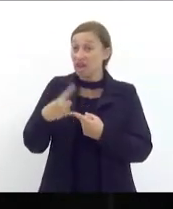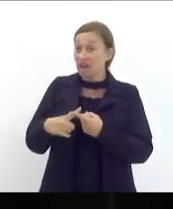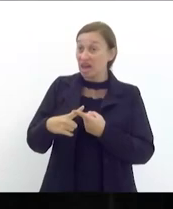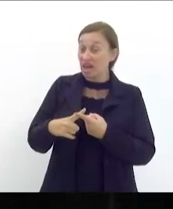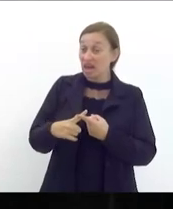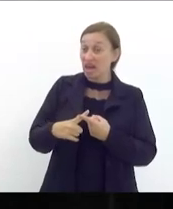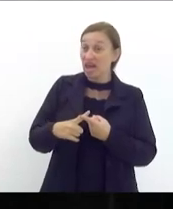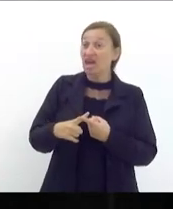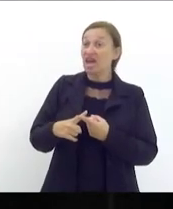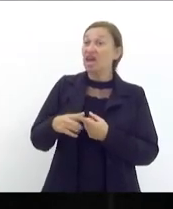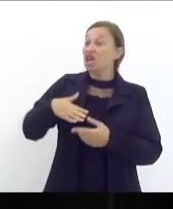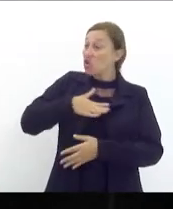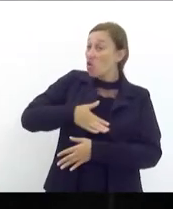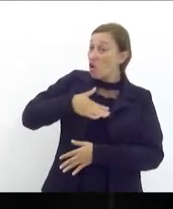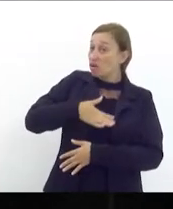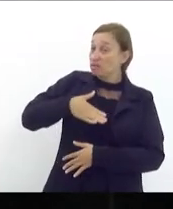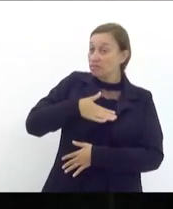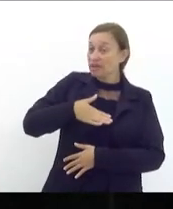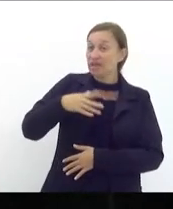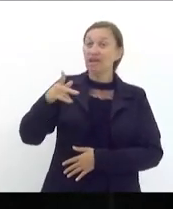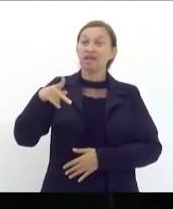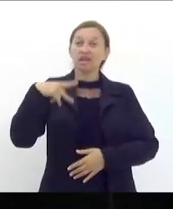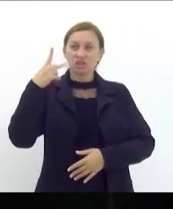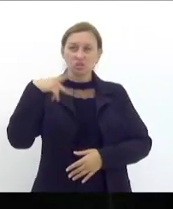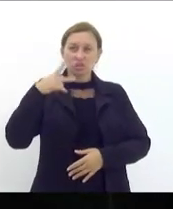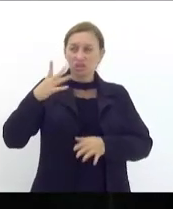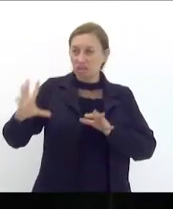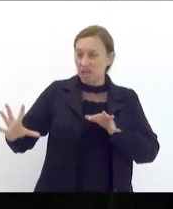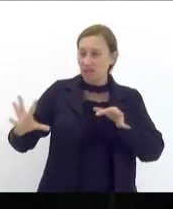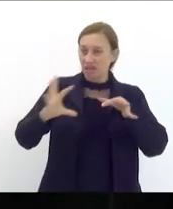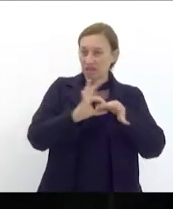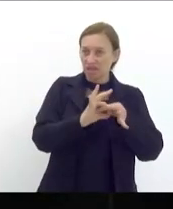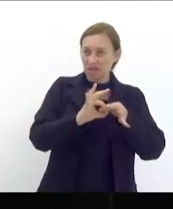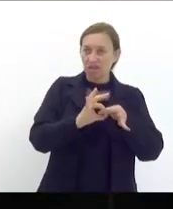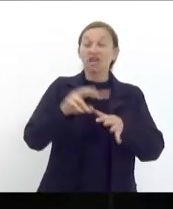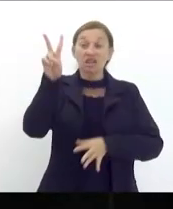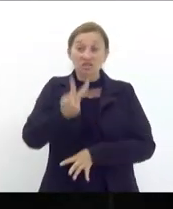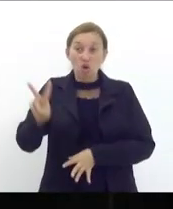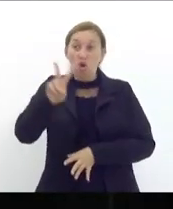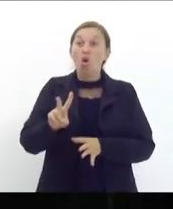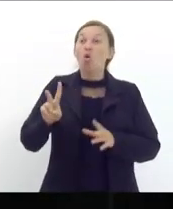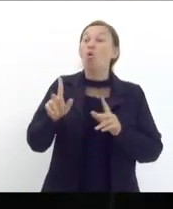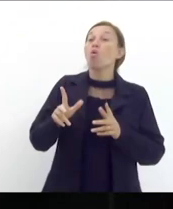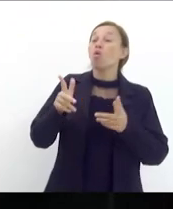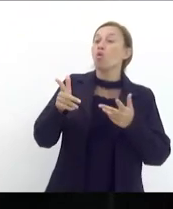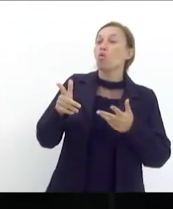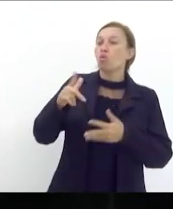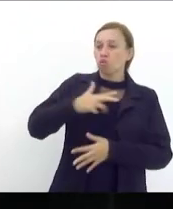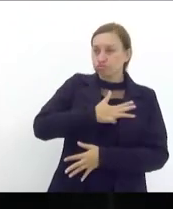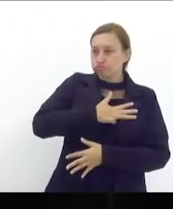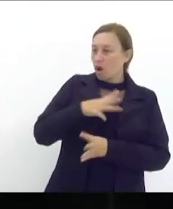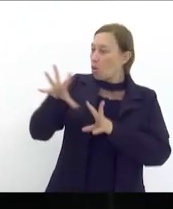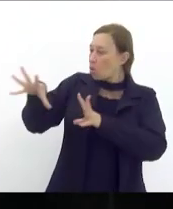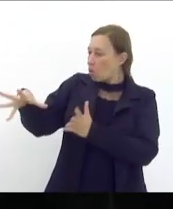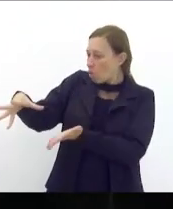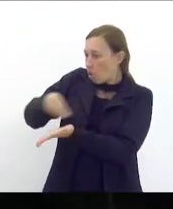políticas que ele tem implementado na Venezuela e o Lula quer fazer a mesma coisa no Brasil